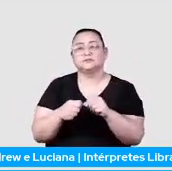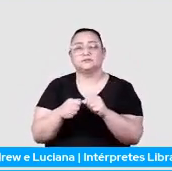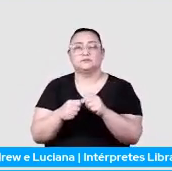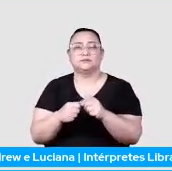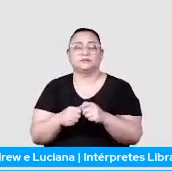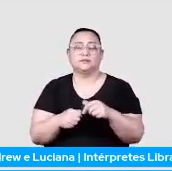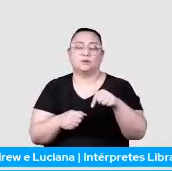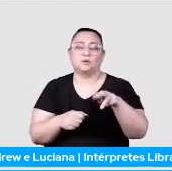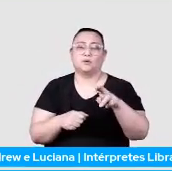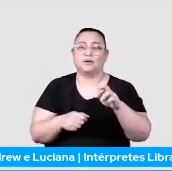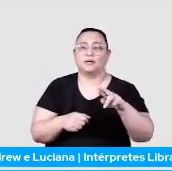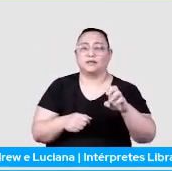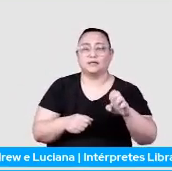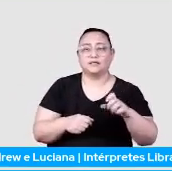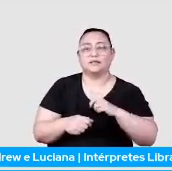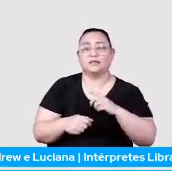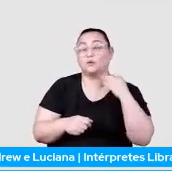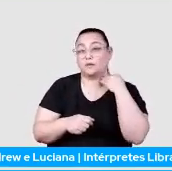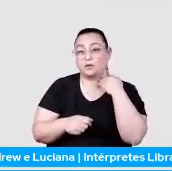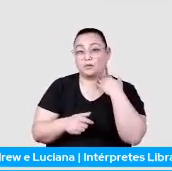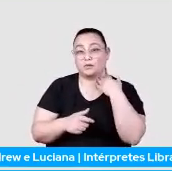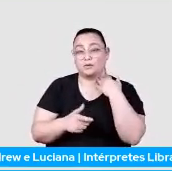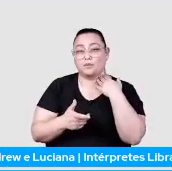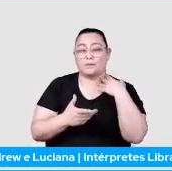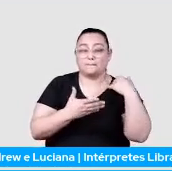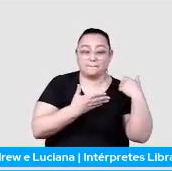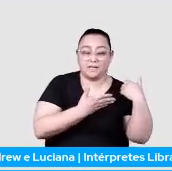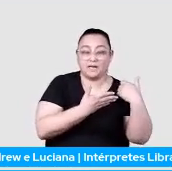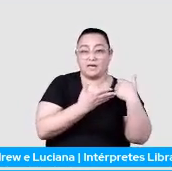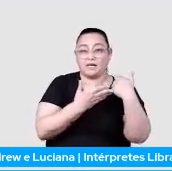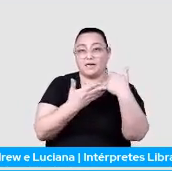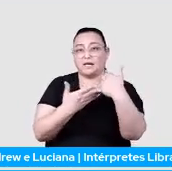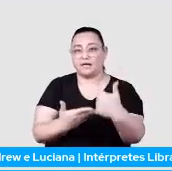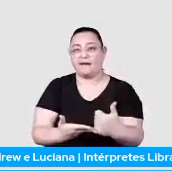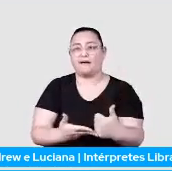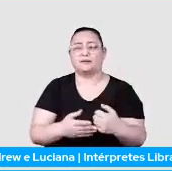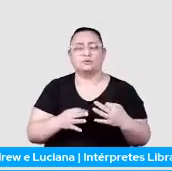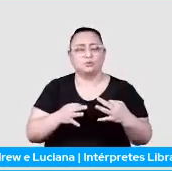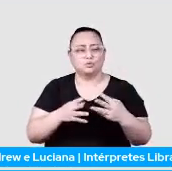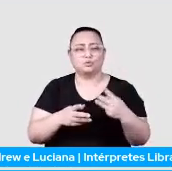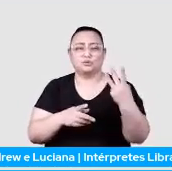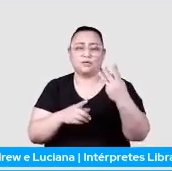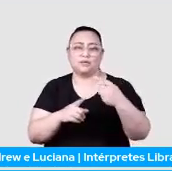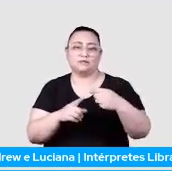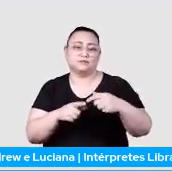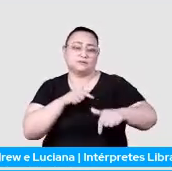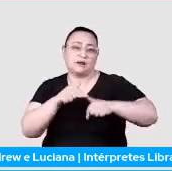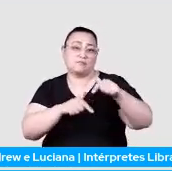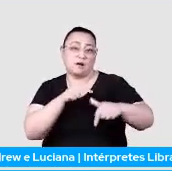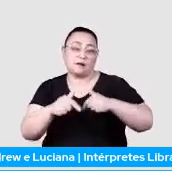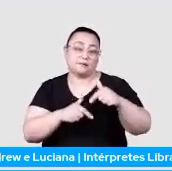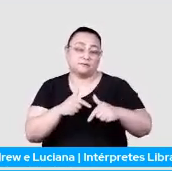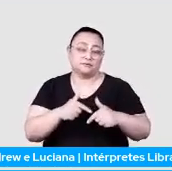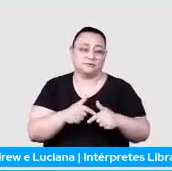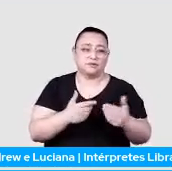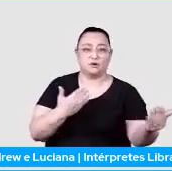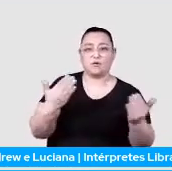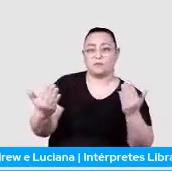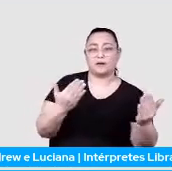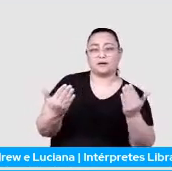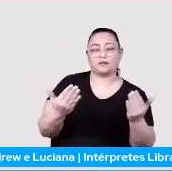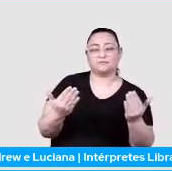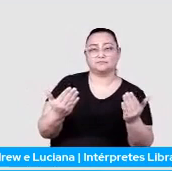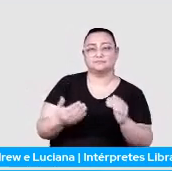no banco Mongo, por exemplo, pegar as estatísticas dos últimos três jobs e comparar o coverage para um field.